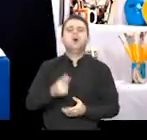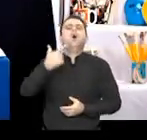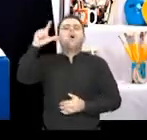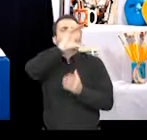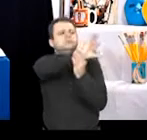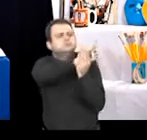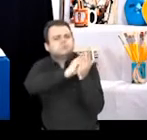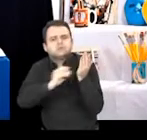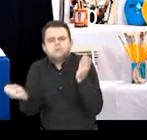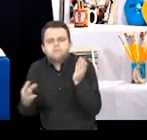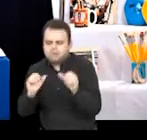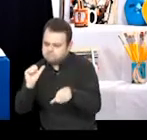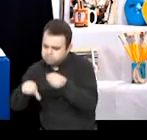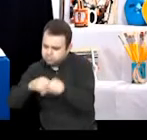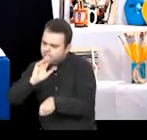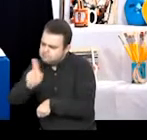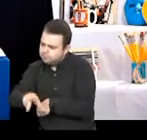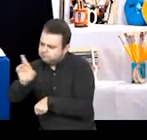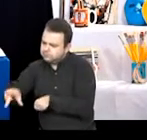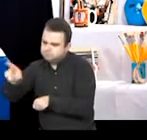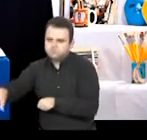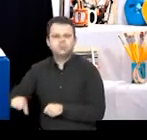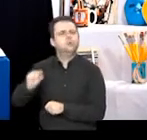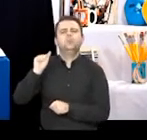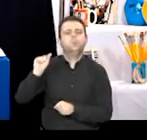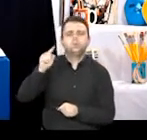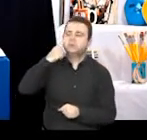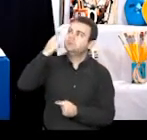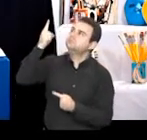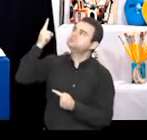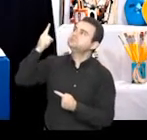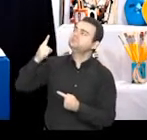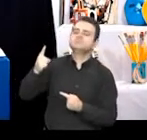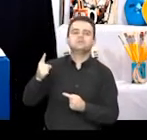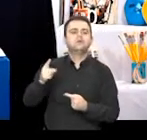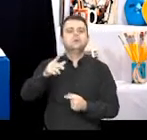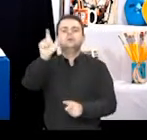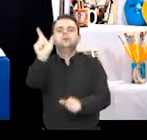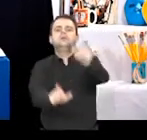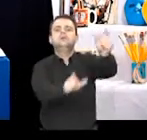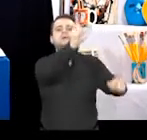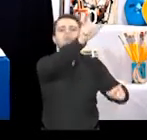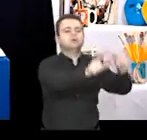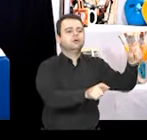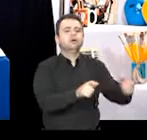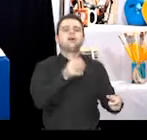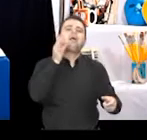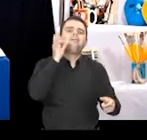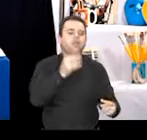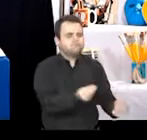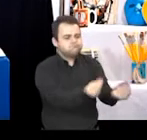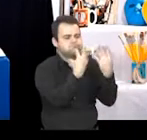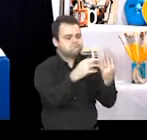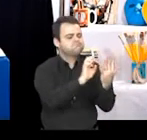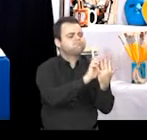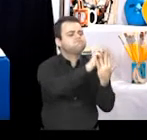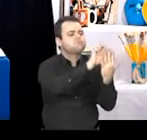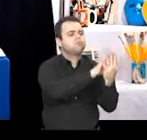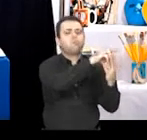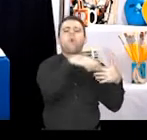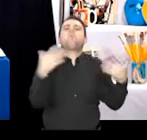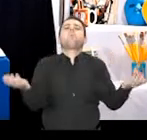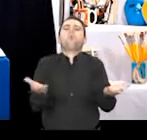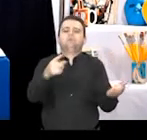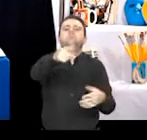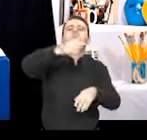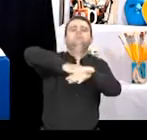versões desta pintura? Que outros lavradores de café você criaria nos dias atuais?